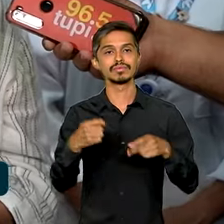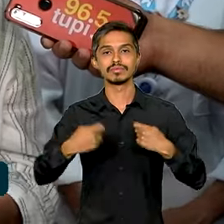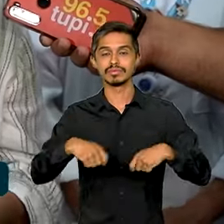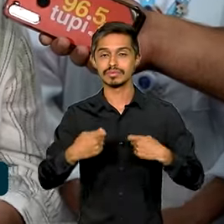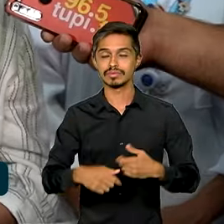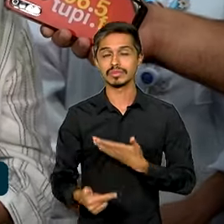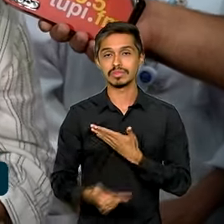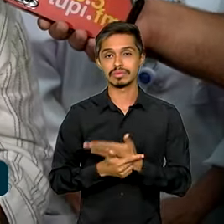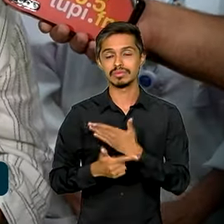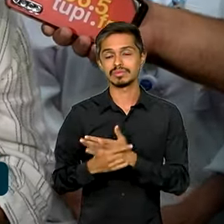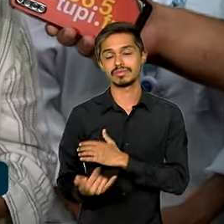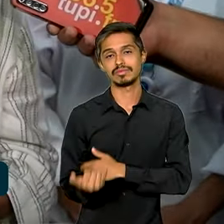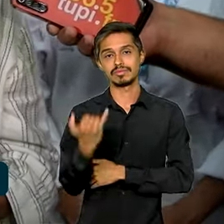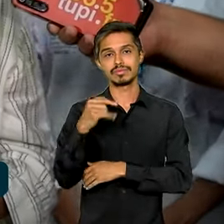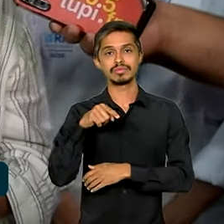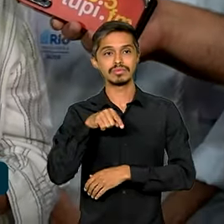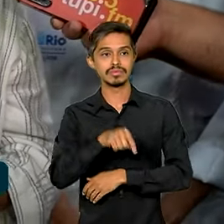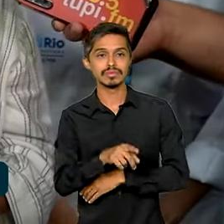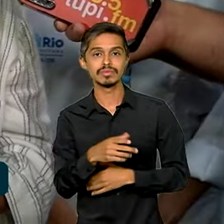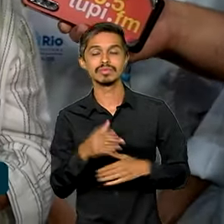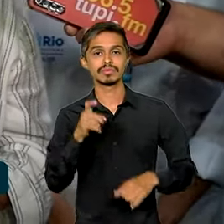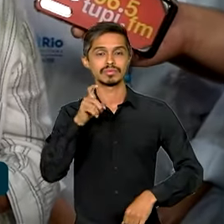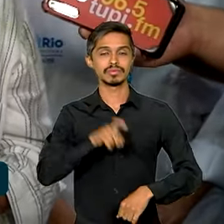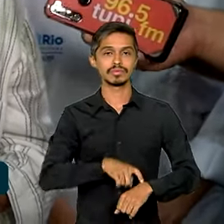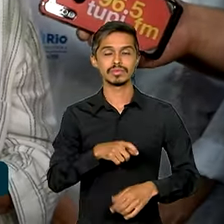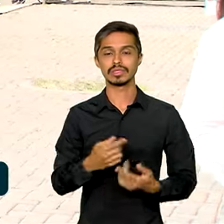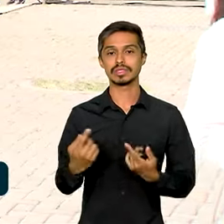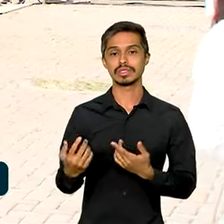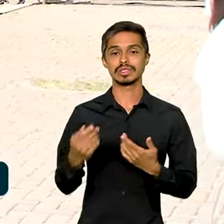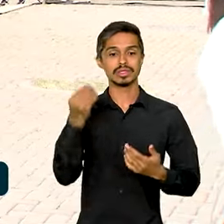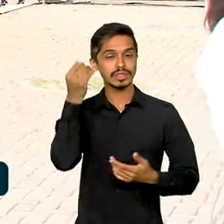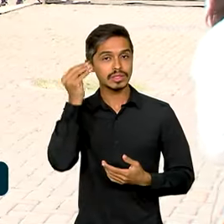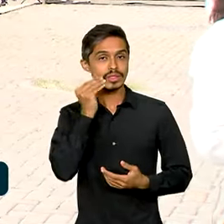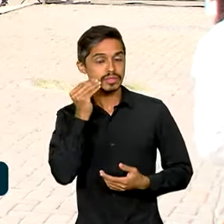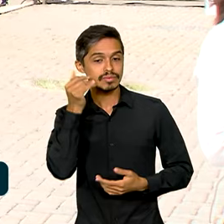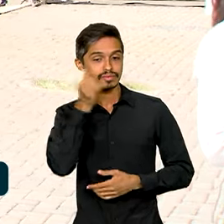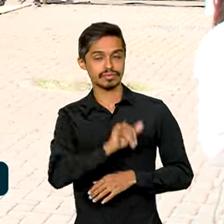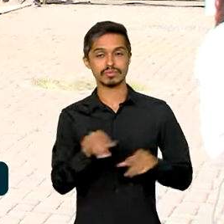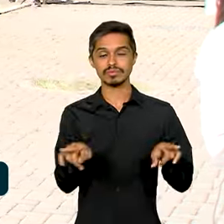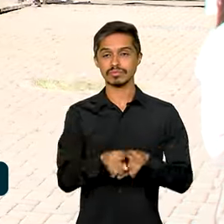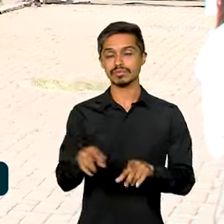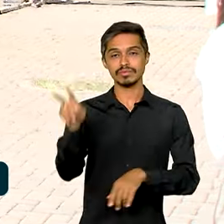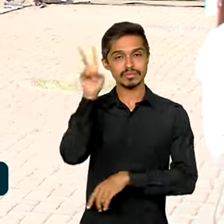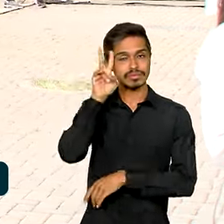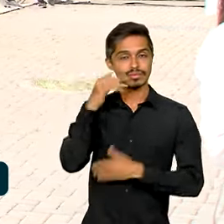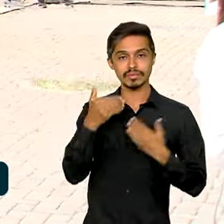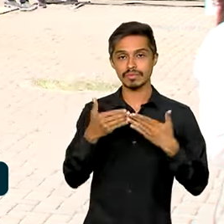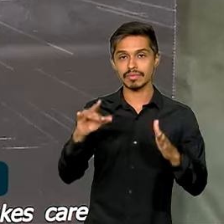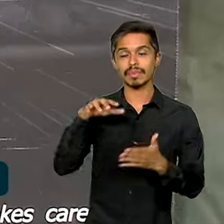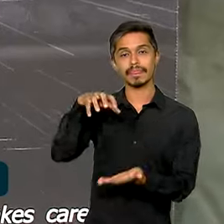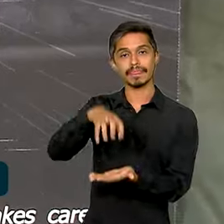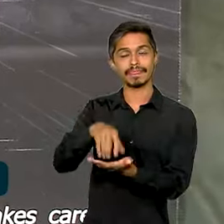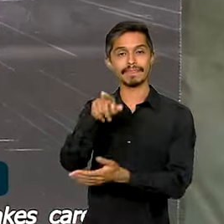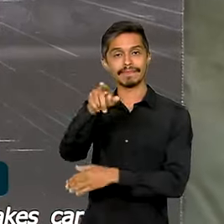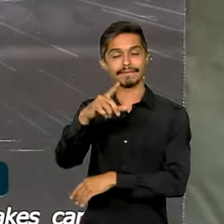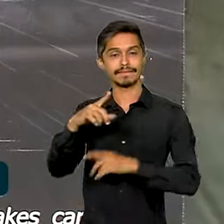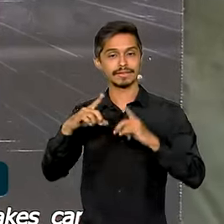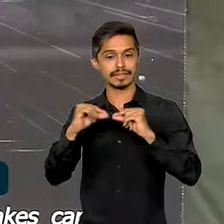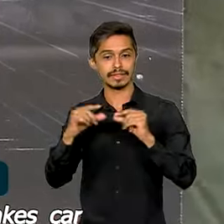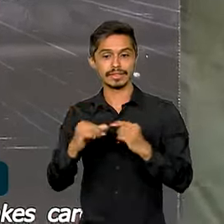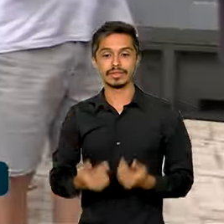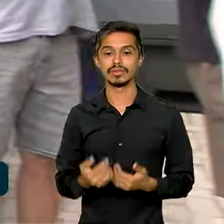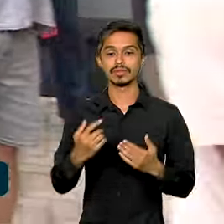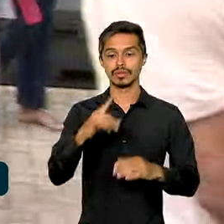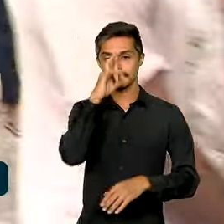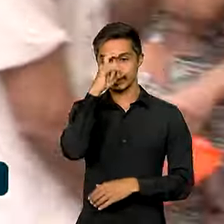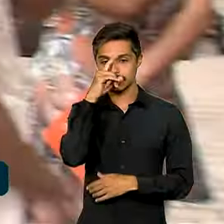um papel muito forte nesse momento na prevenção. Também nesta segunda-feira foi inaugurado em Brasília o Hospital de